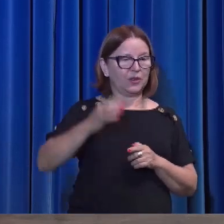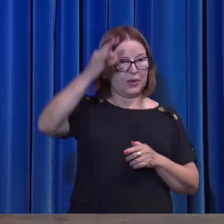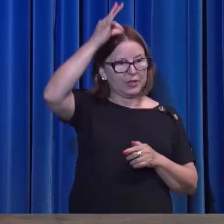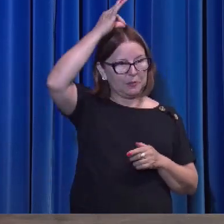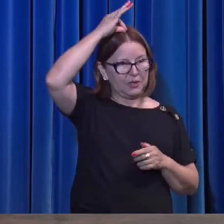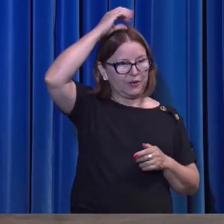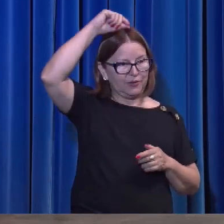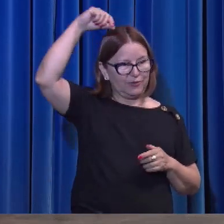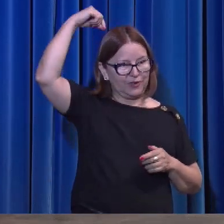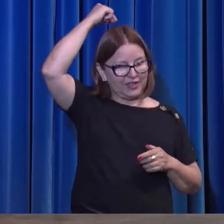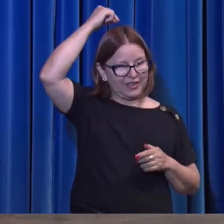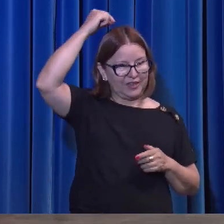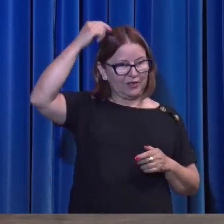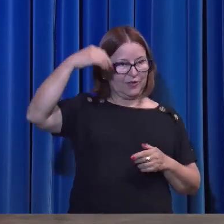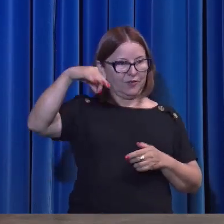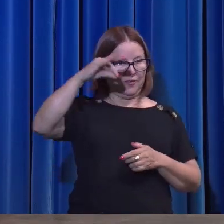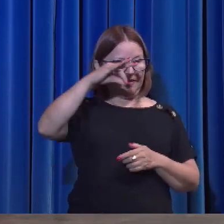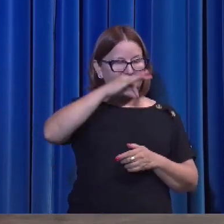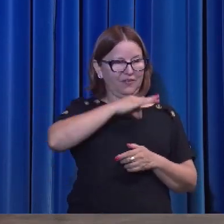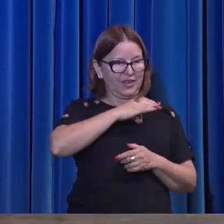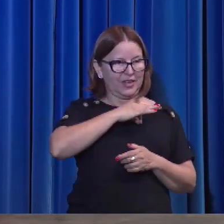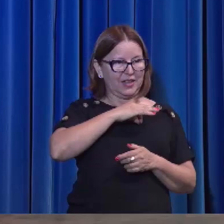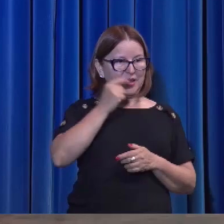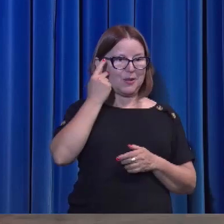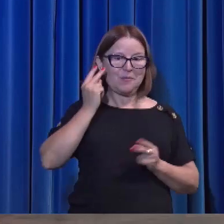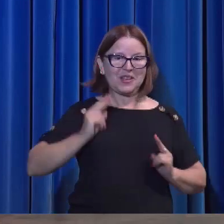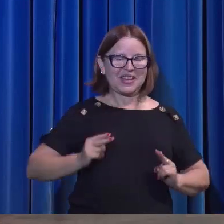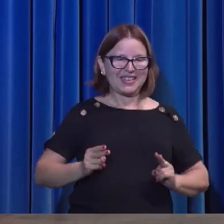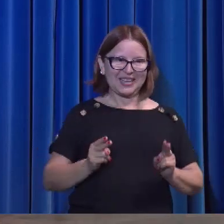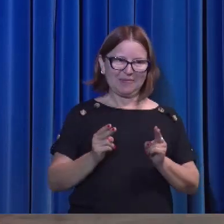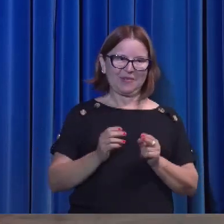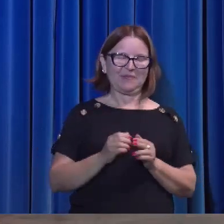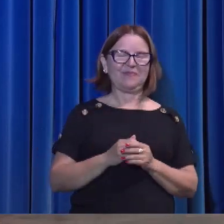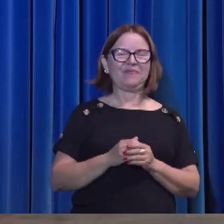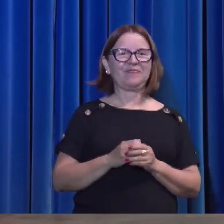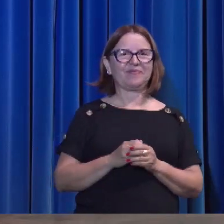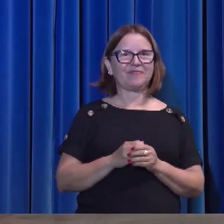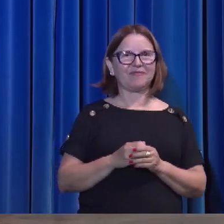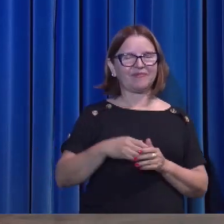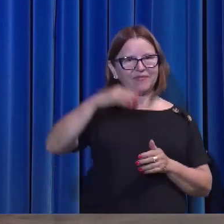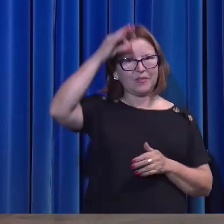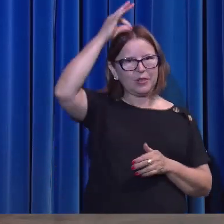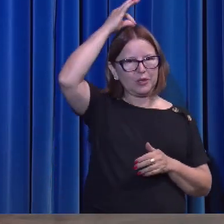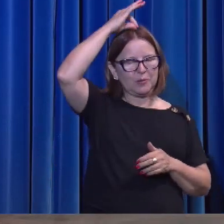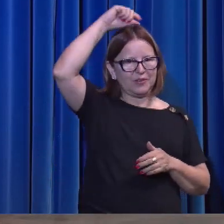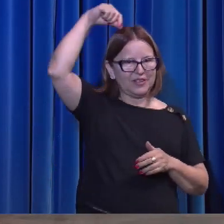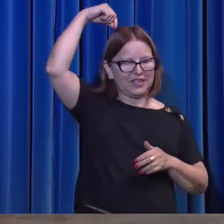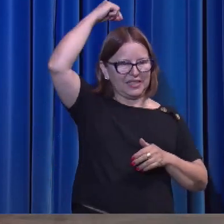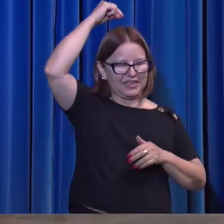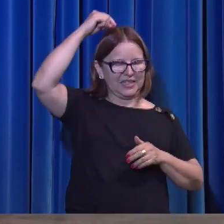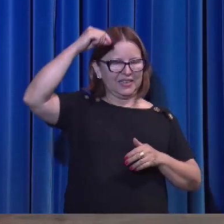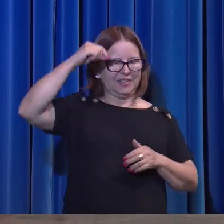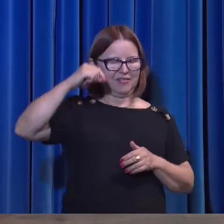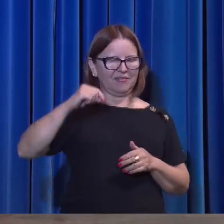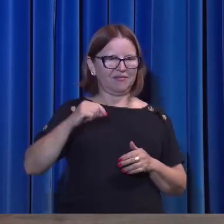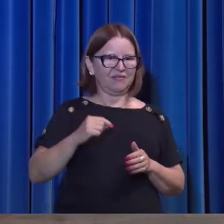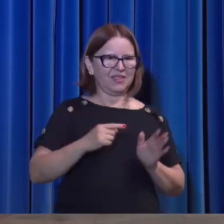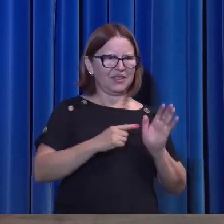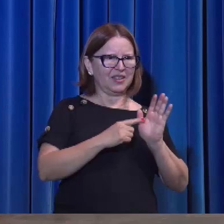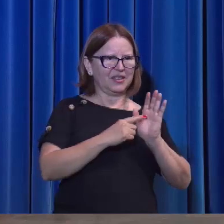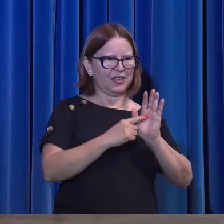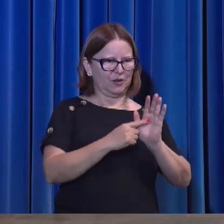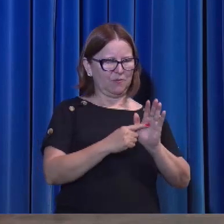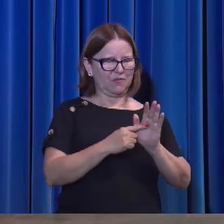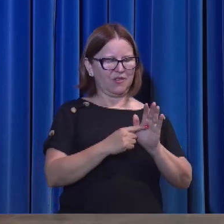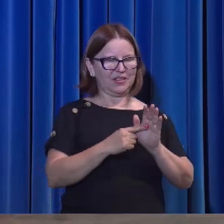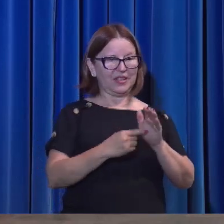Se você quiser ver uma figura dele, está na pomba, lá do Noé.